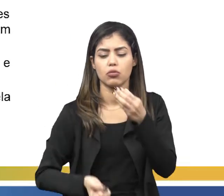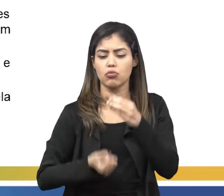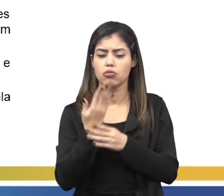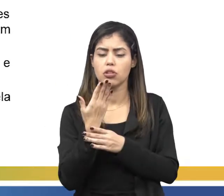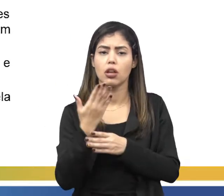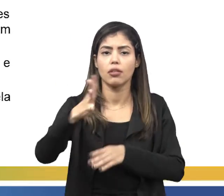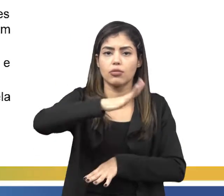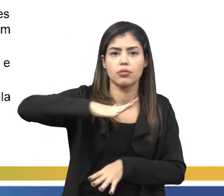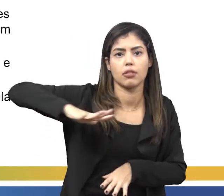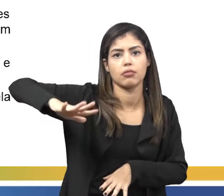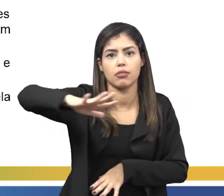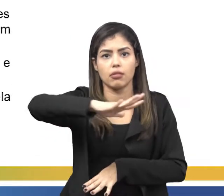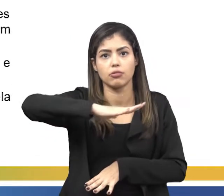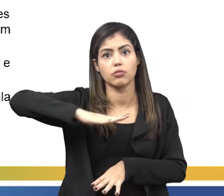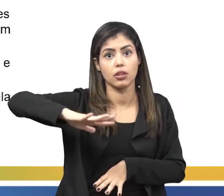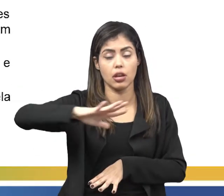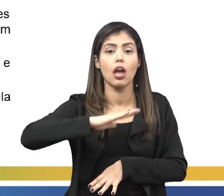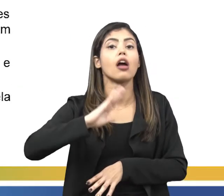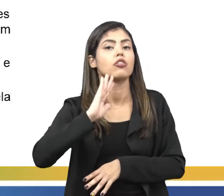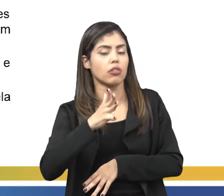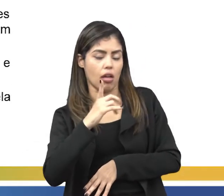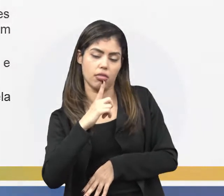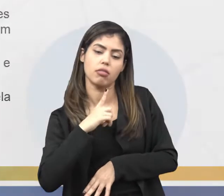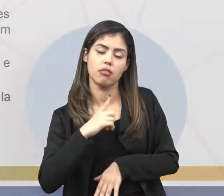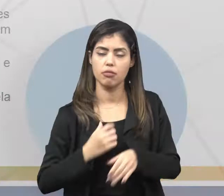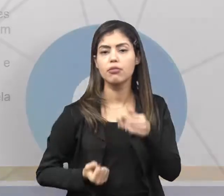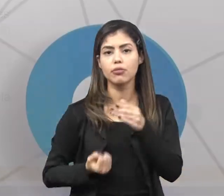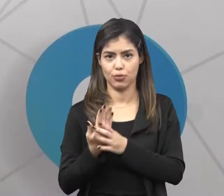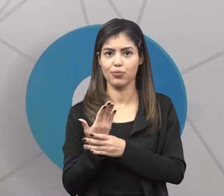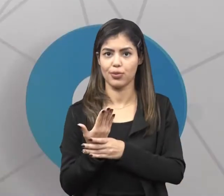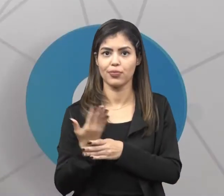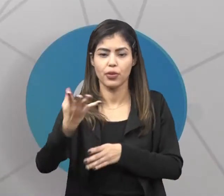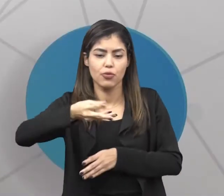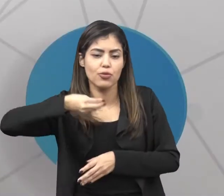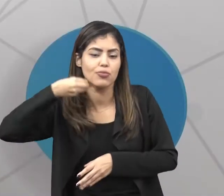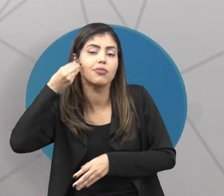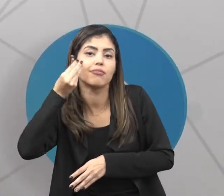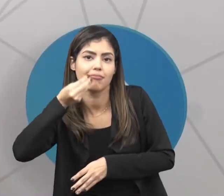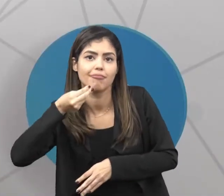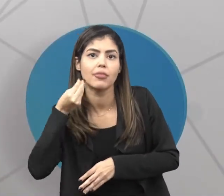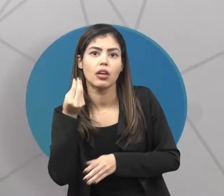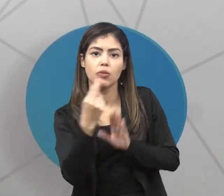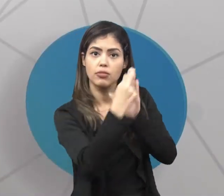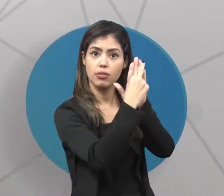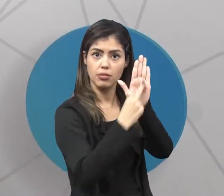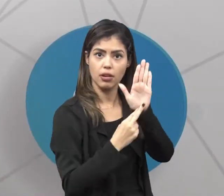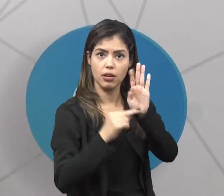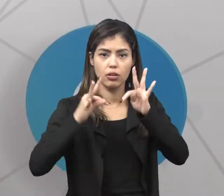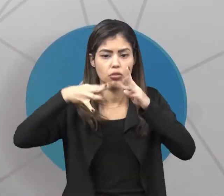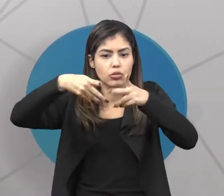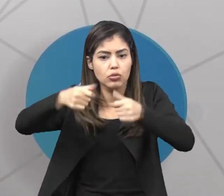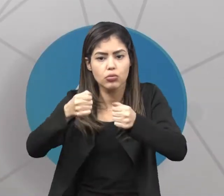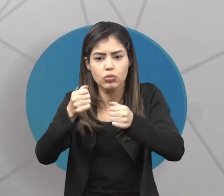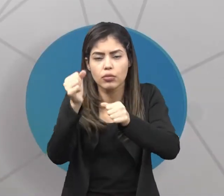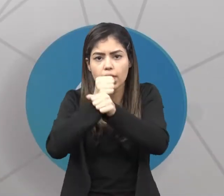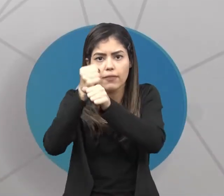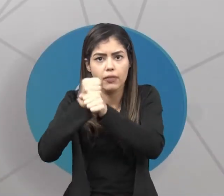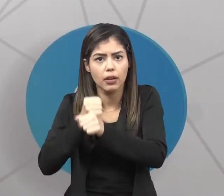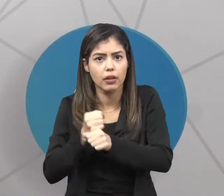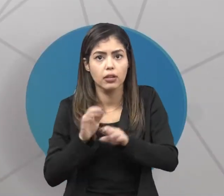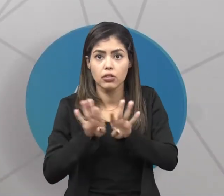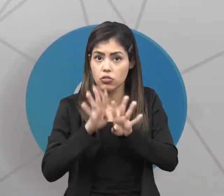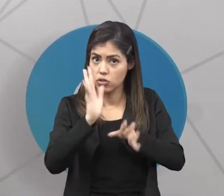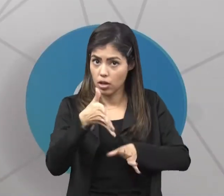sociedade, ela já tem ali a sua experiência, ela já tem as suas normas, as suas regras, todas construídas. E, nesse